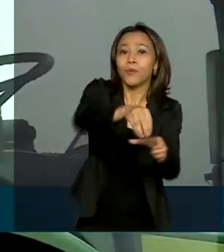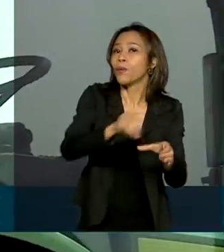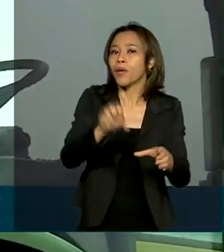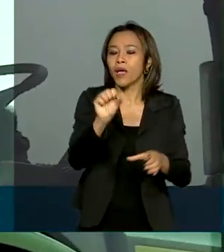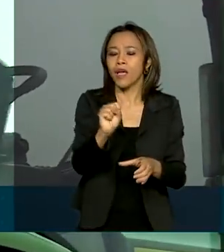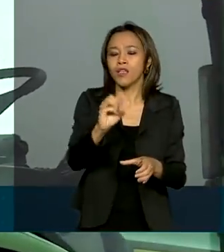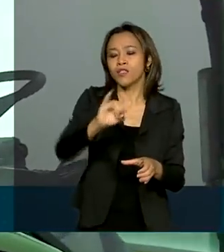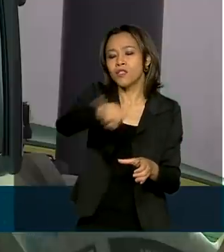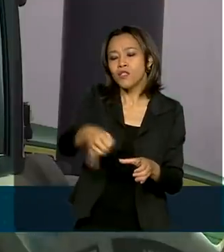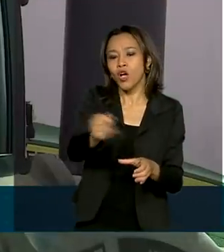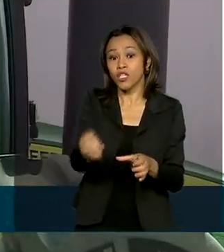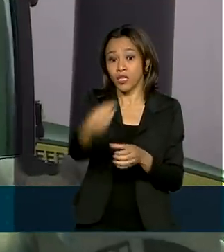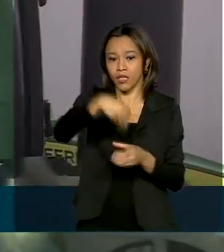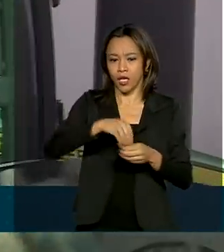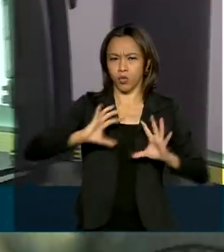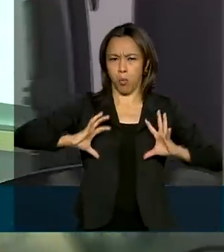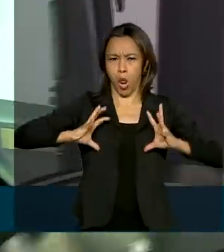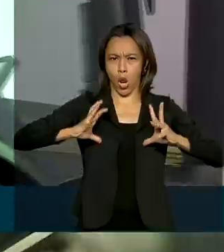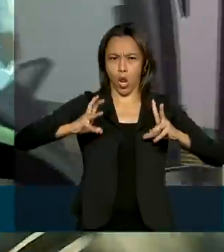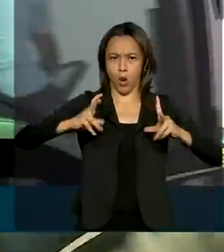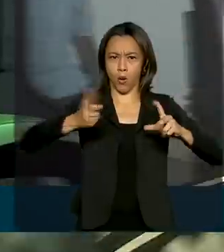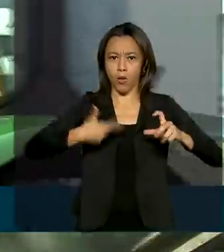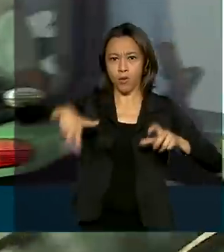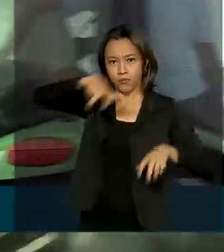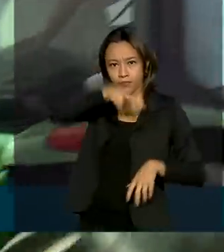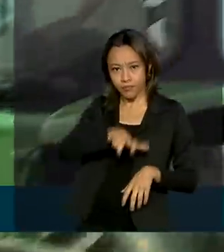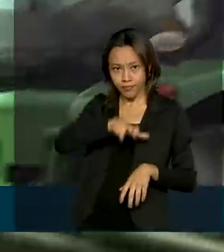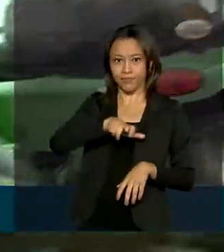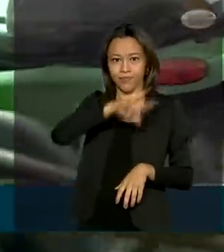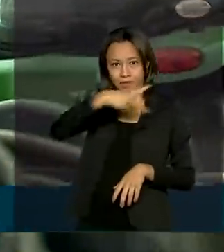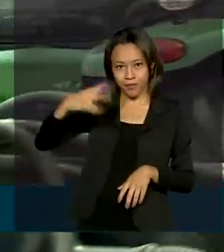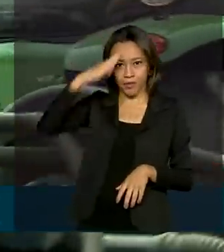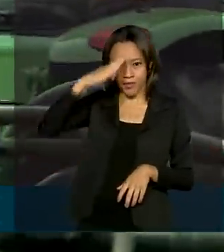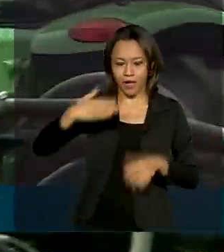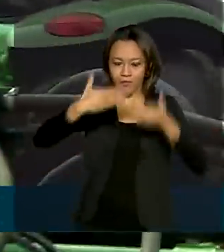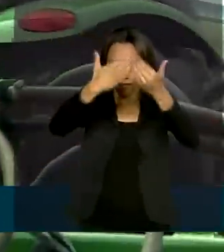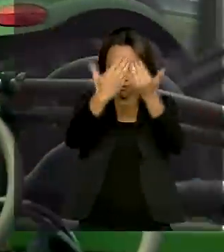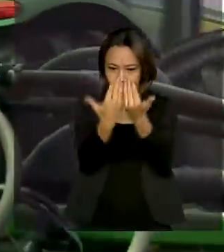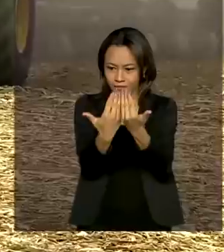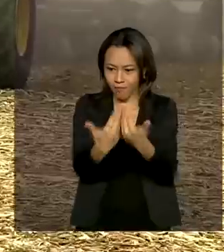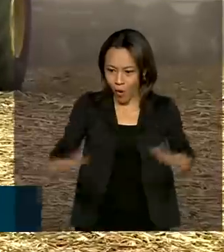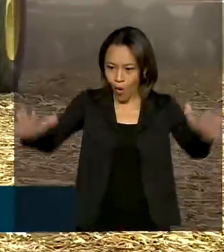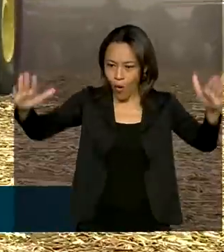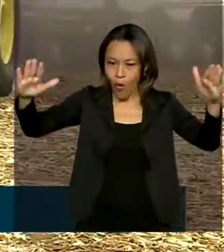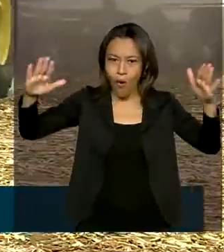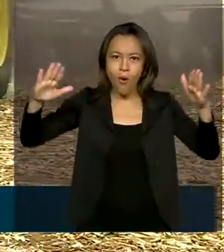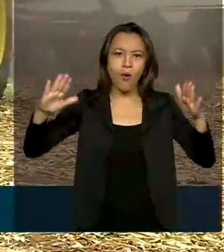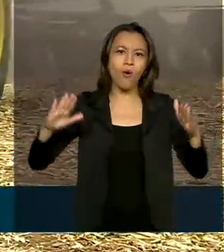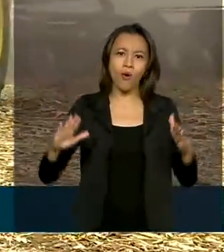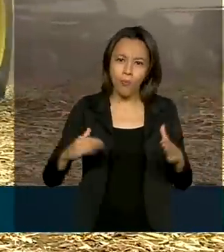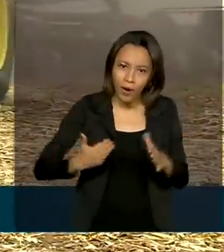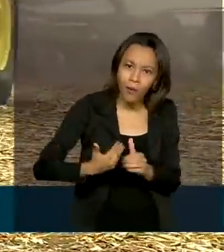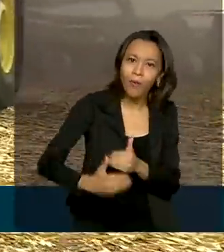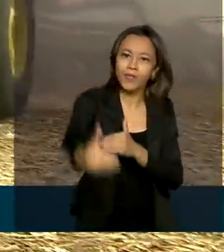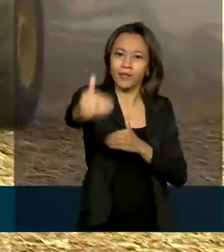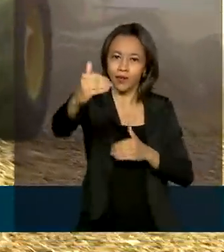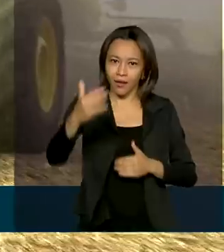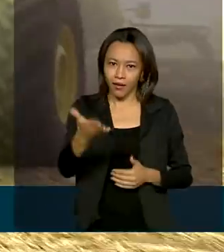Dentro do trator, o presidente Jair Bolsonaro abriu oficialmente o plantio do grão para a próxima safra.